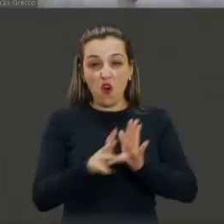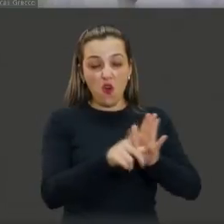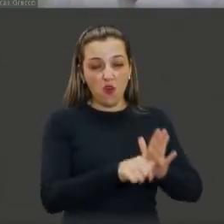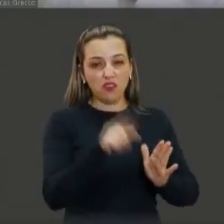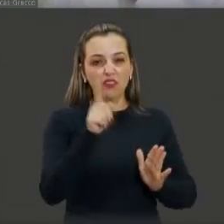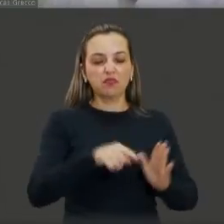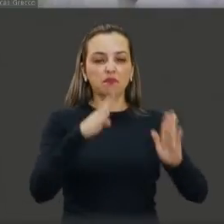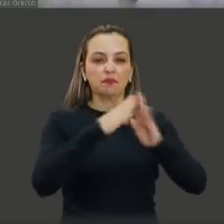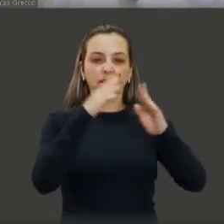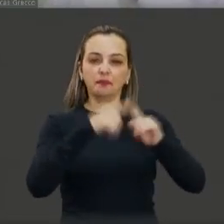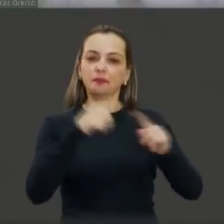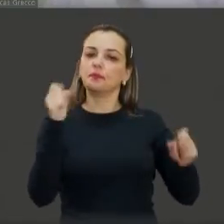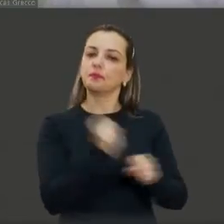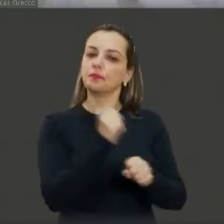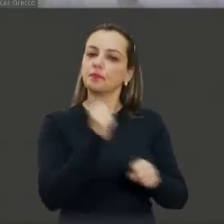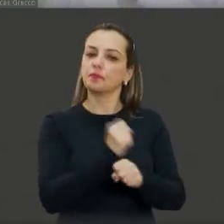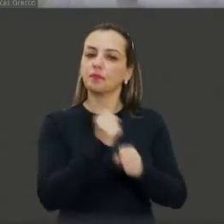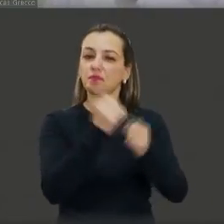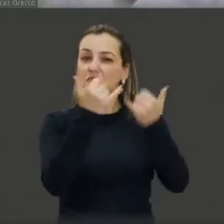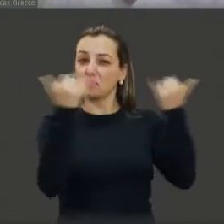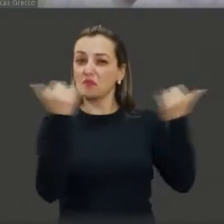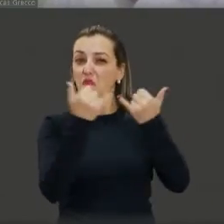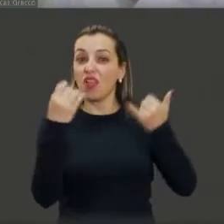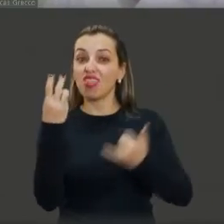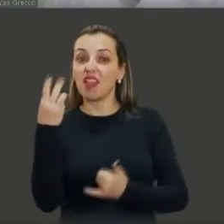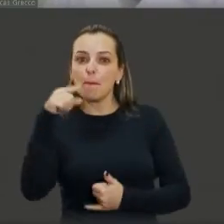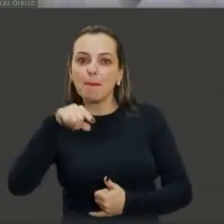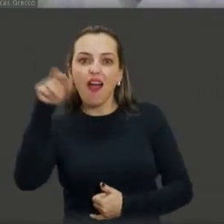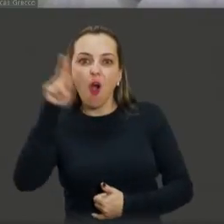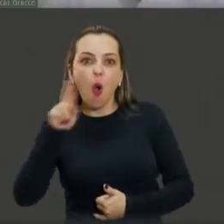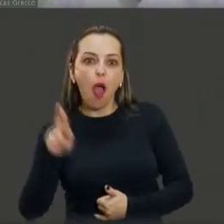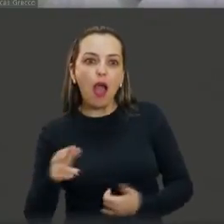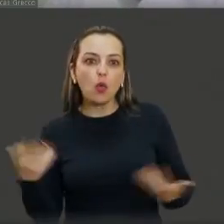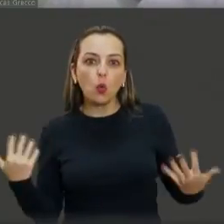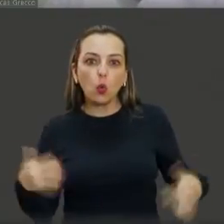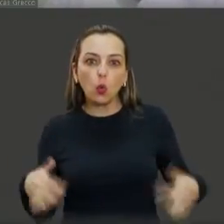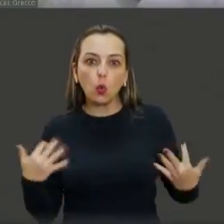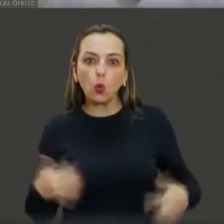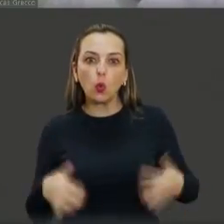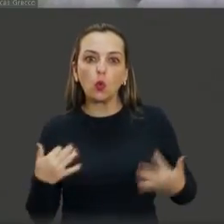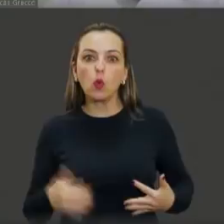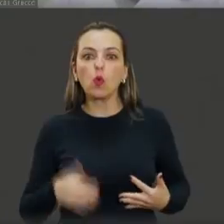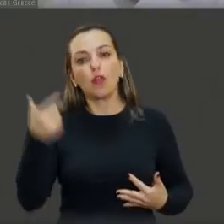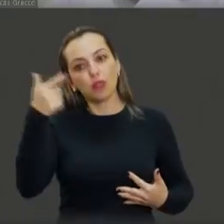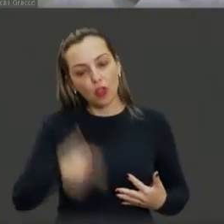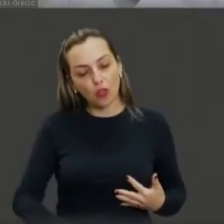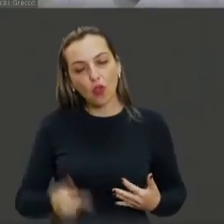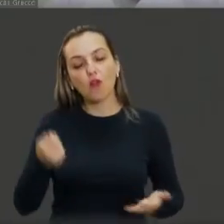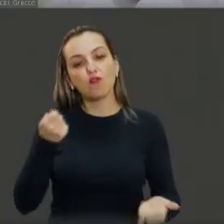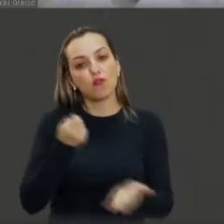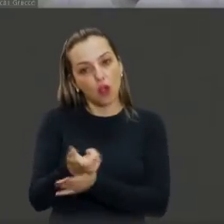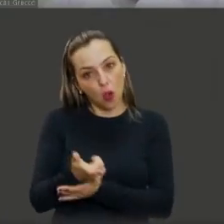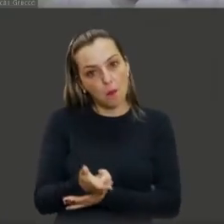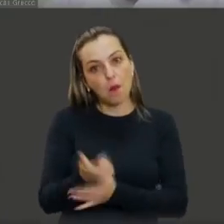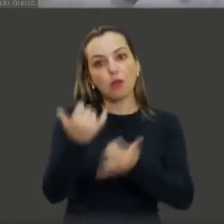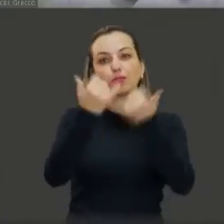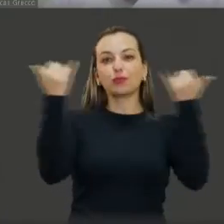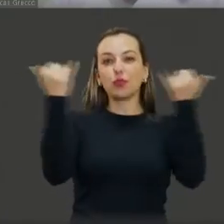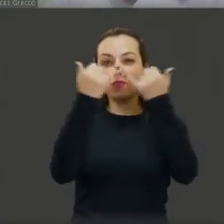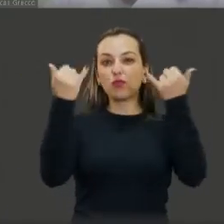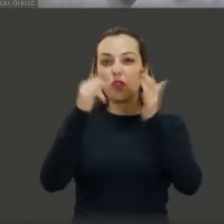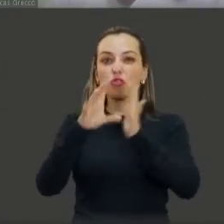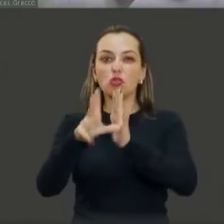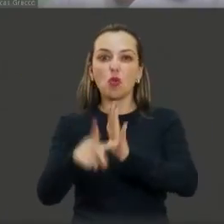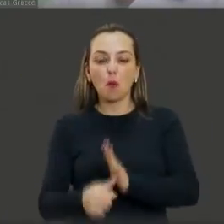está sendo construída. Os fios custaram 3 mil reais. A igreja fez a compra de novo de 3 mil reais, voltaram lá, furtaram